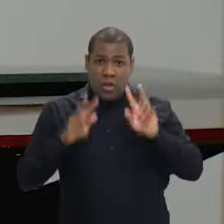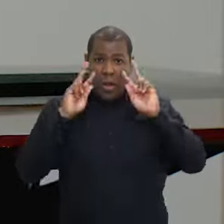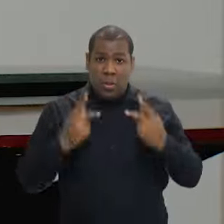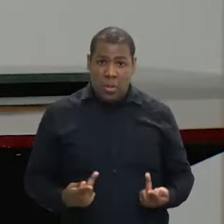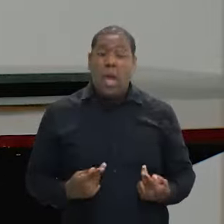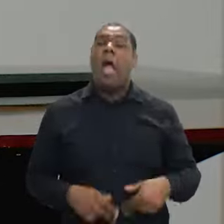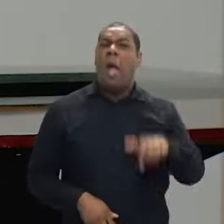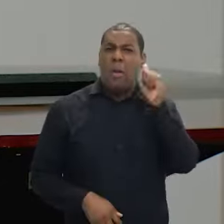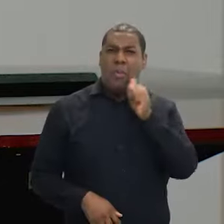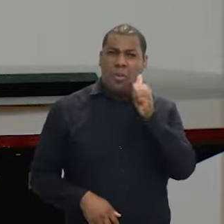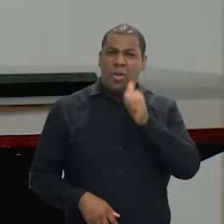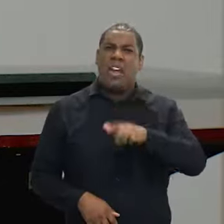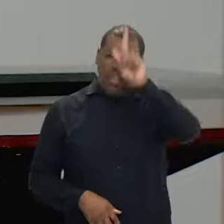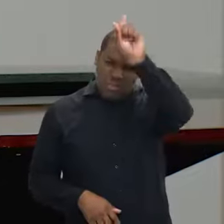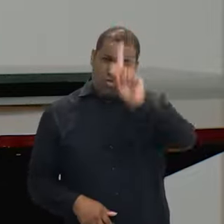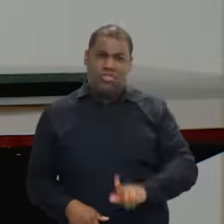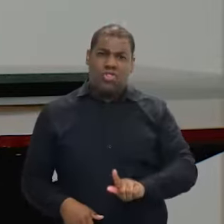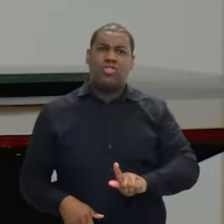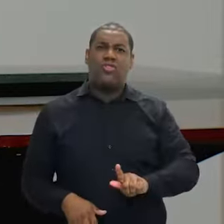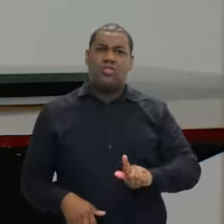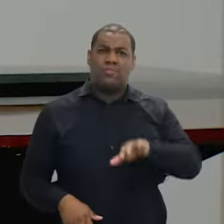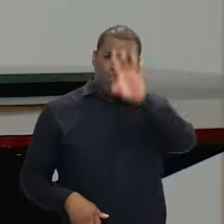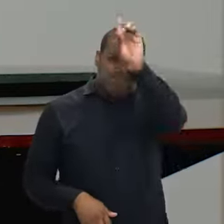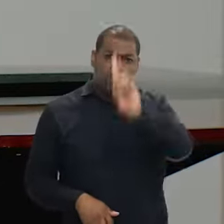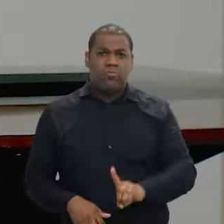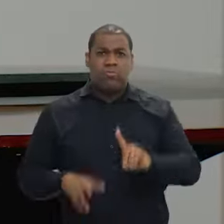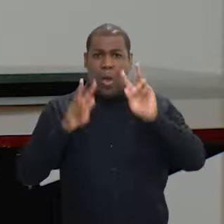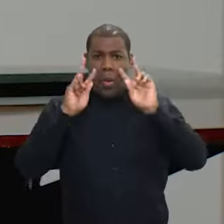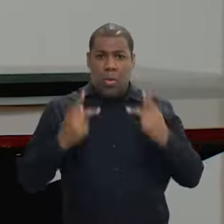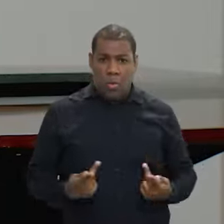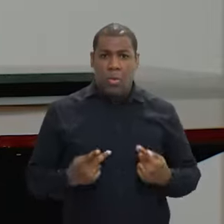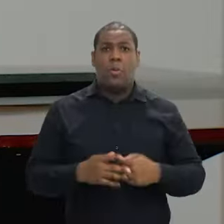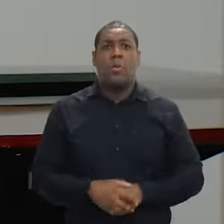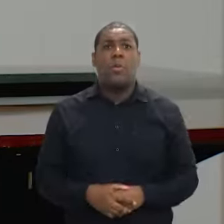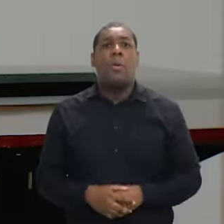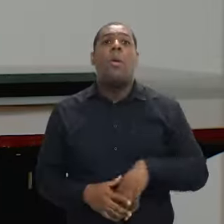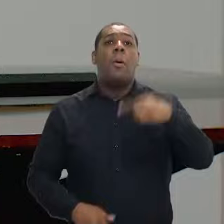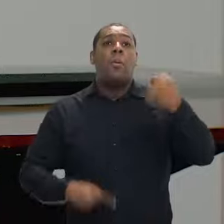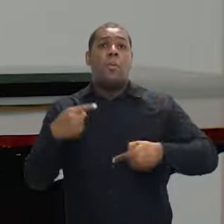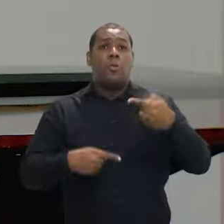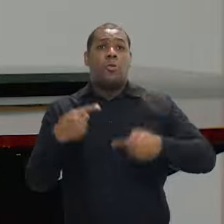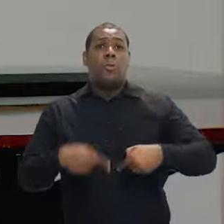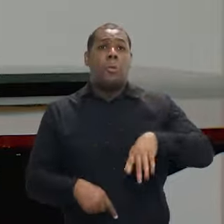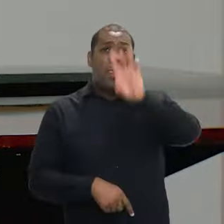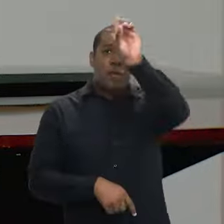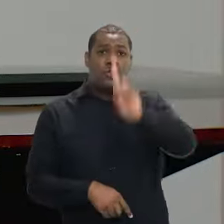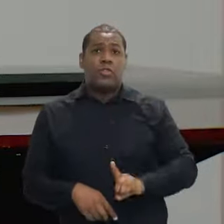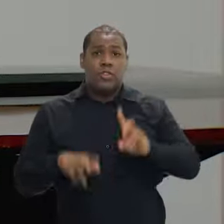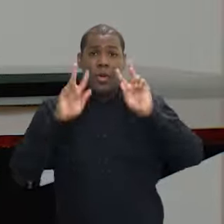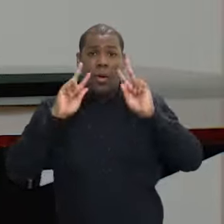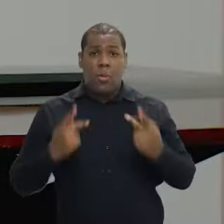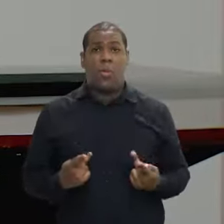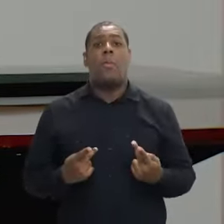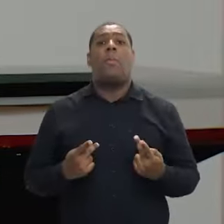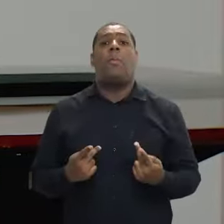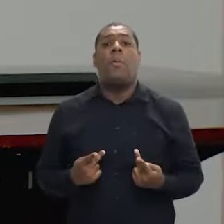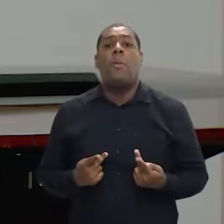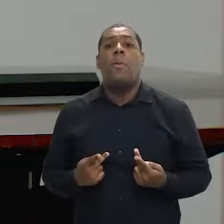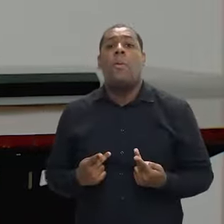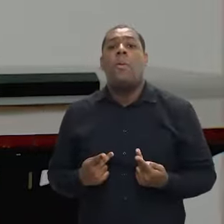as mulheres são essencialmente promotoras de direitos humanos, né? Então, quando a gente executa a política de direitos humanos, a gente está